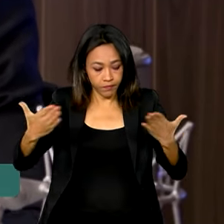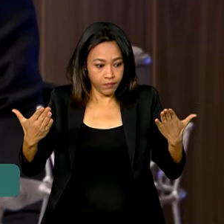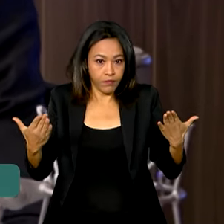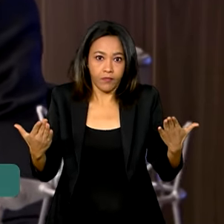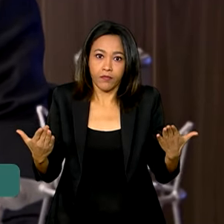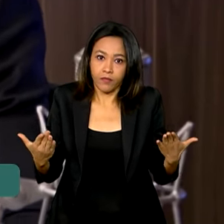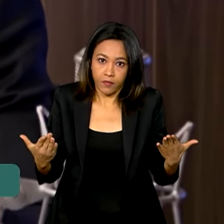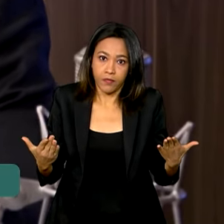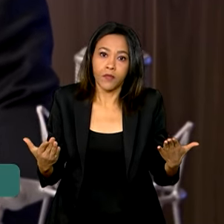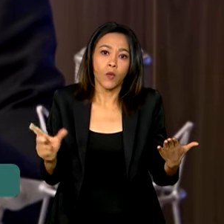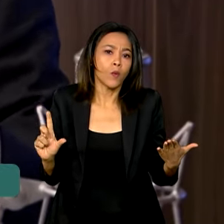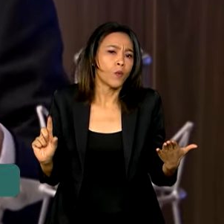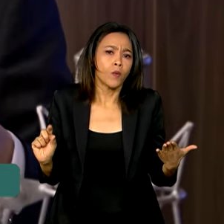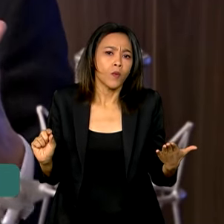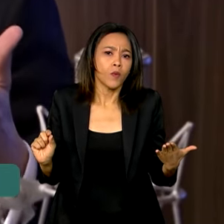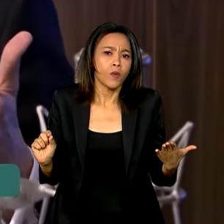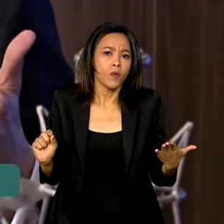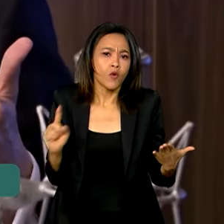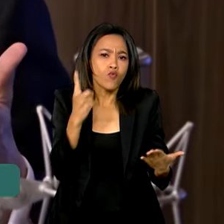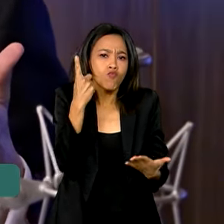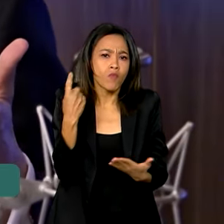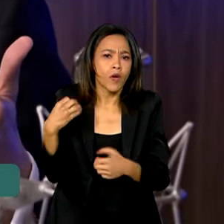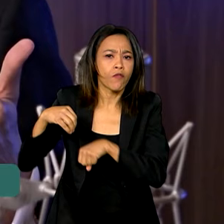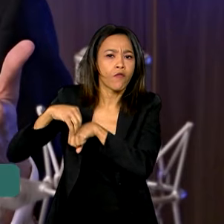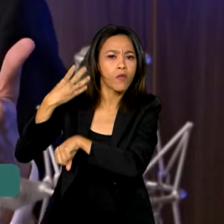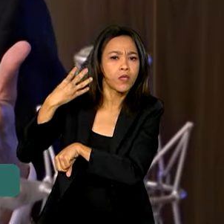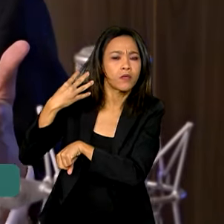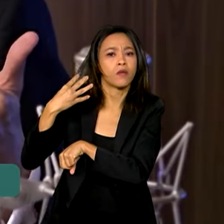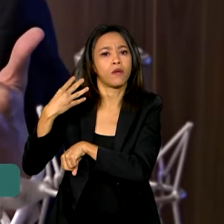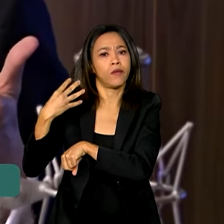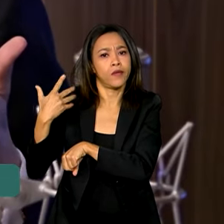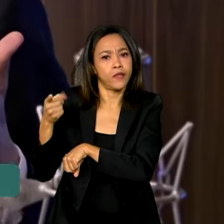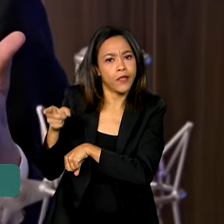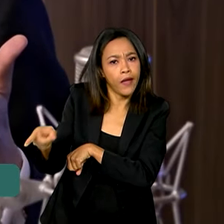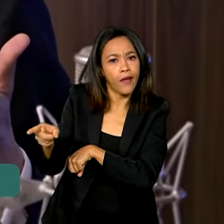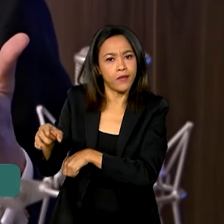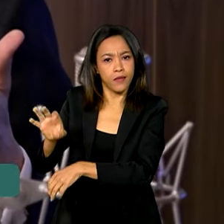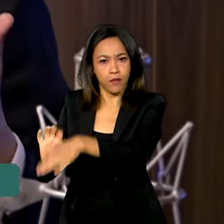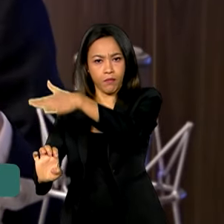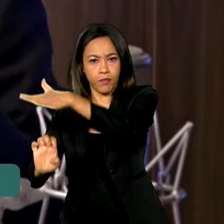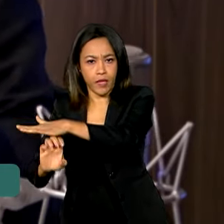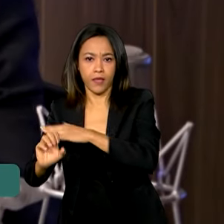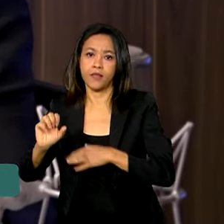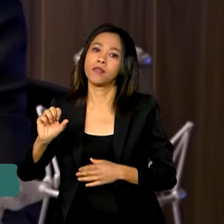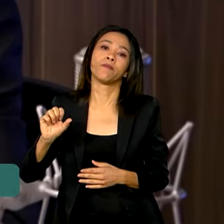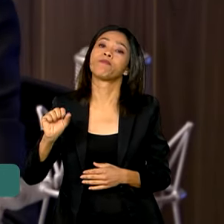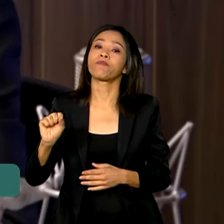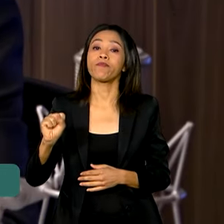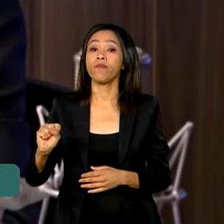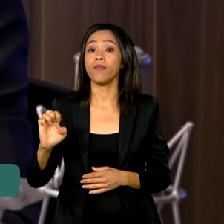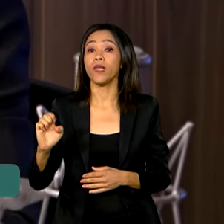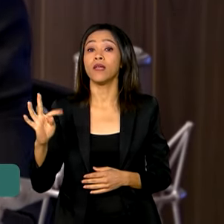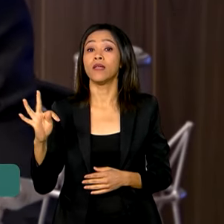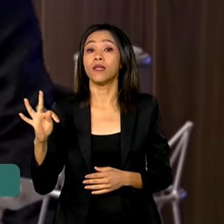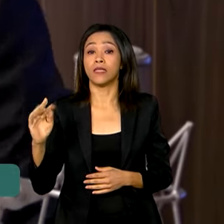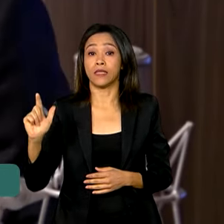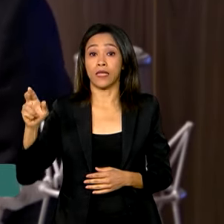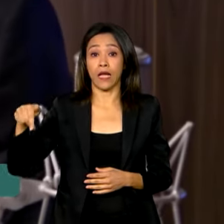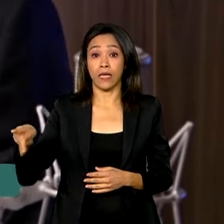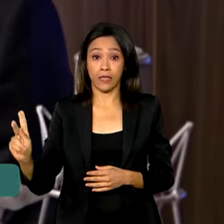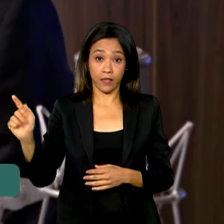com uma informação de que a empresa Starlink, que é provedora de internet satelital,